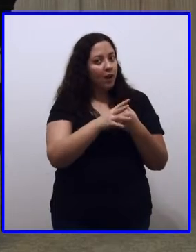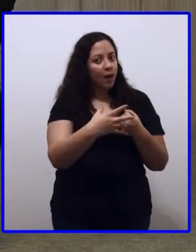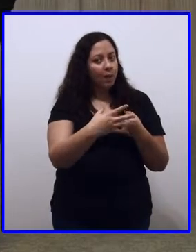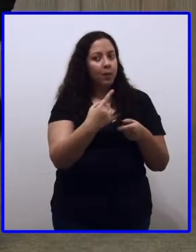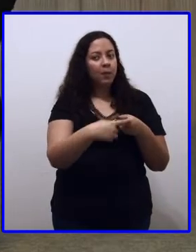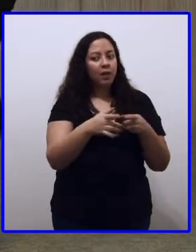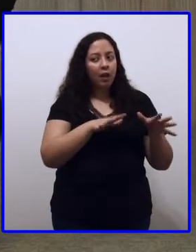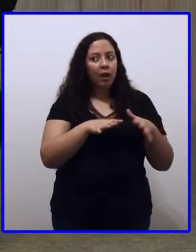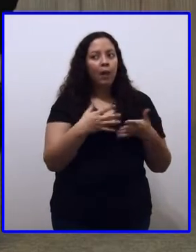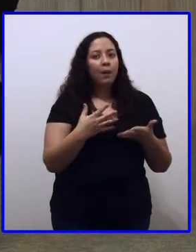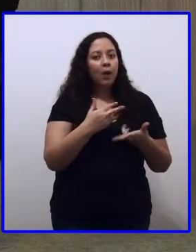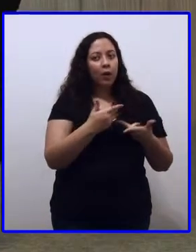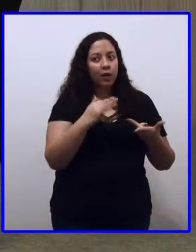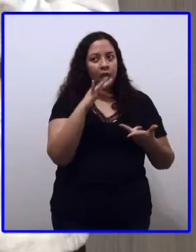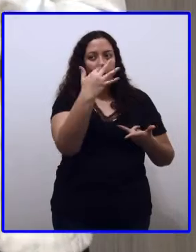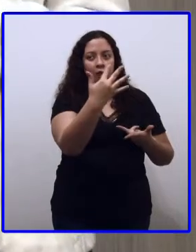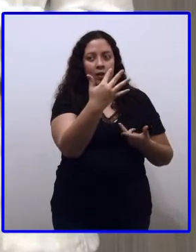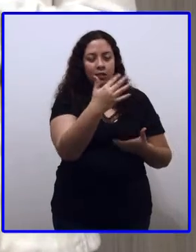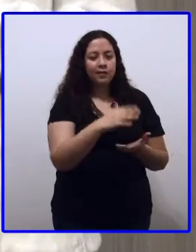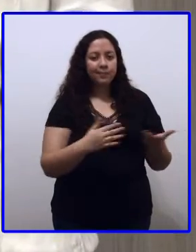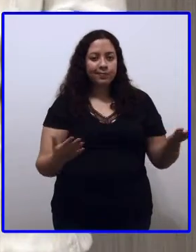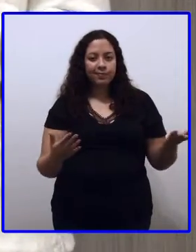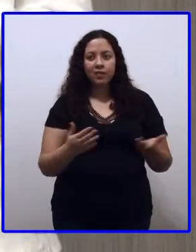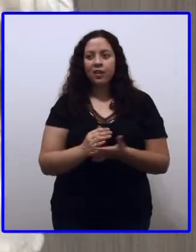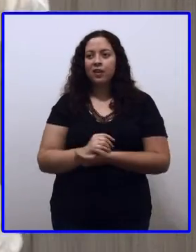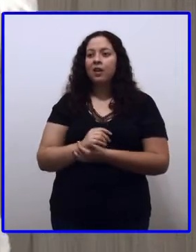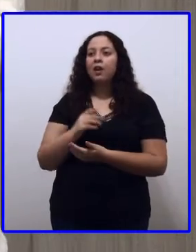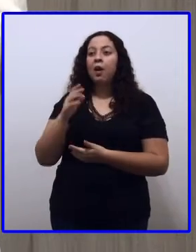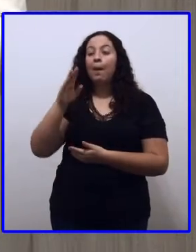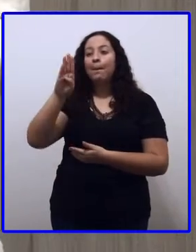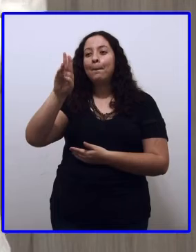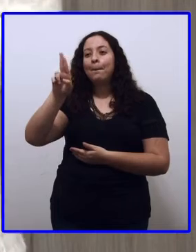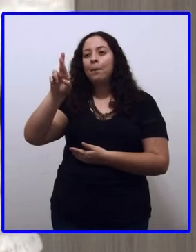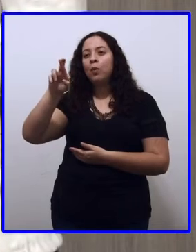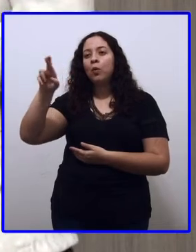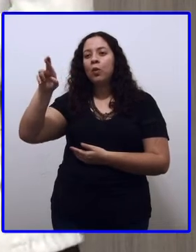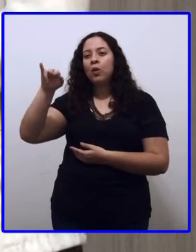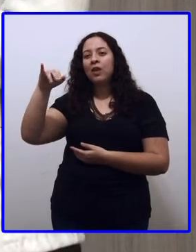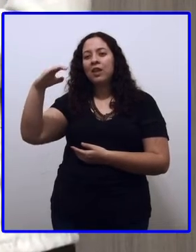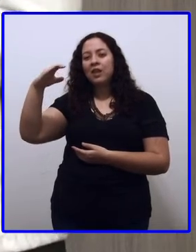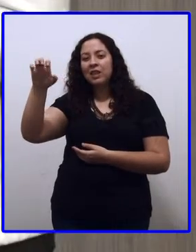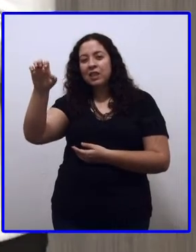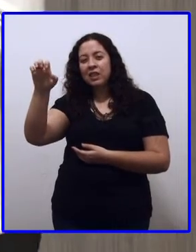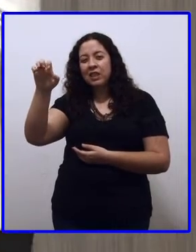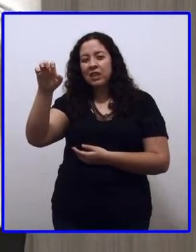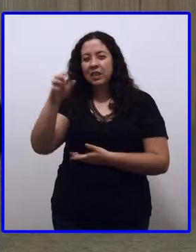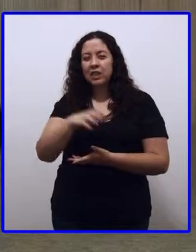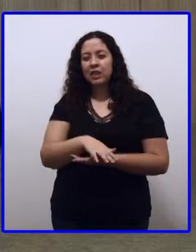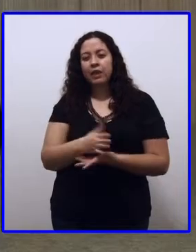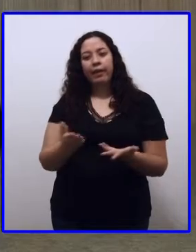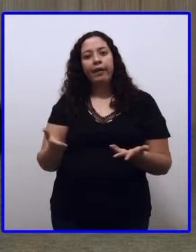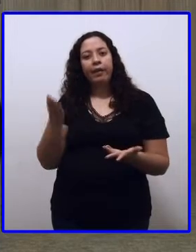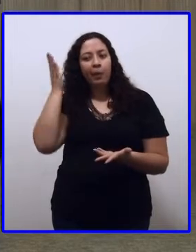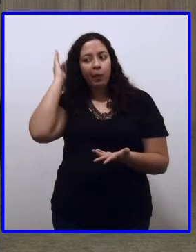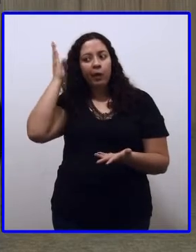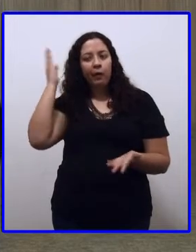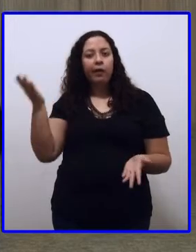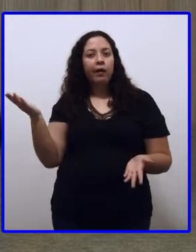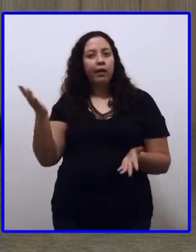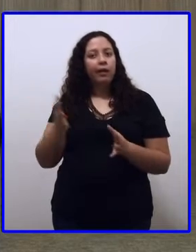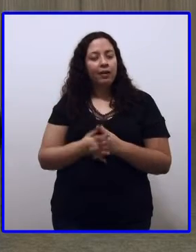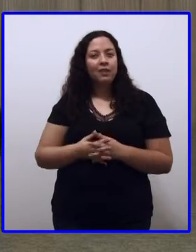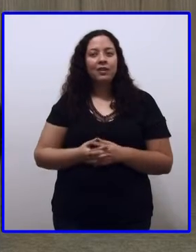Burrice vem da palavrinha burro. Então, ela também é um substantivo. No caso, aí é quando vai fazer uma